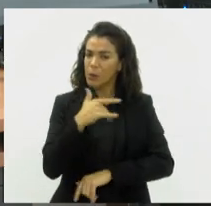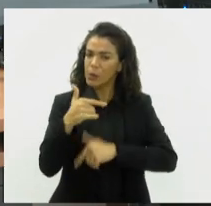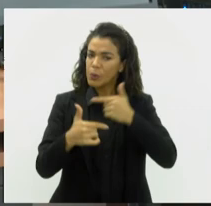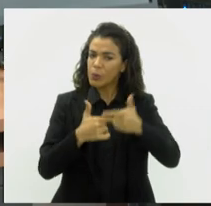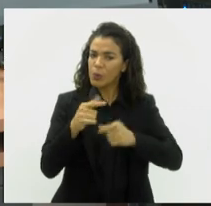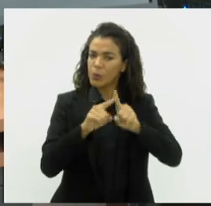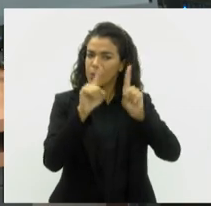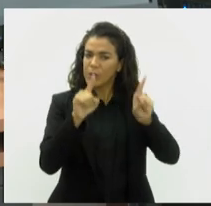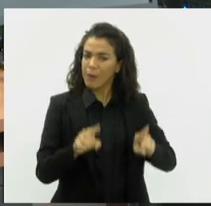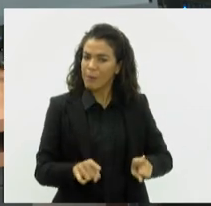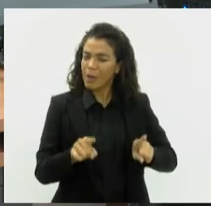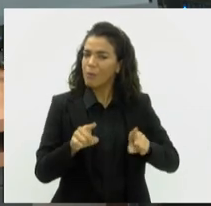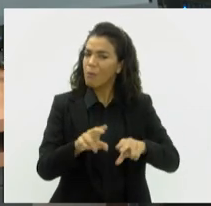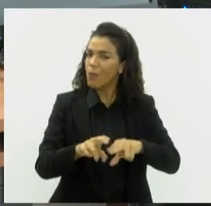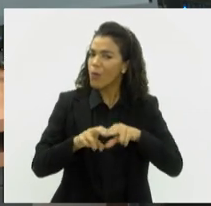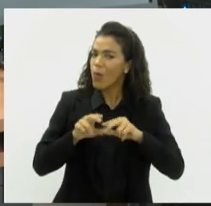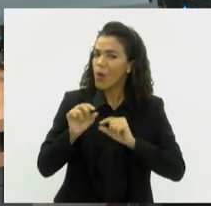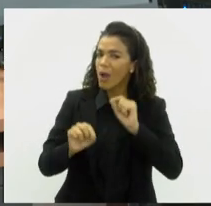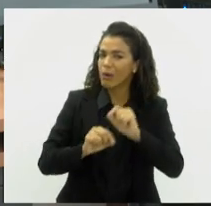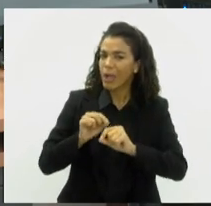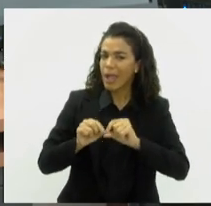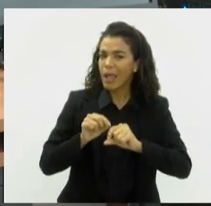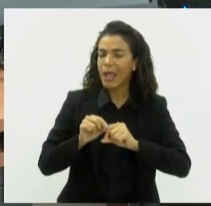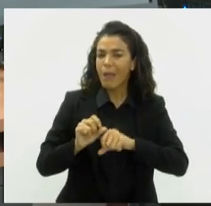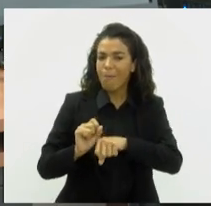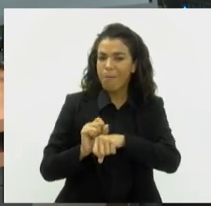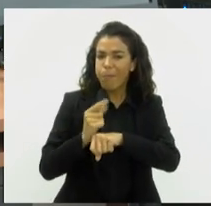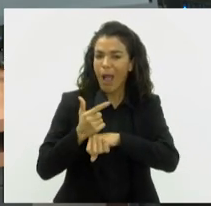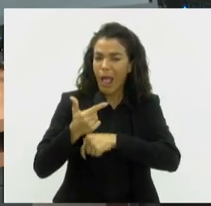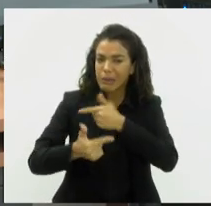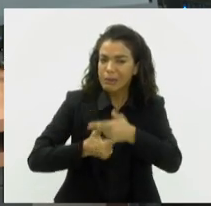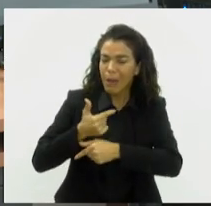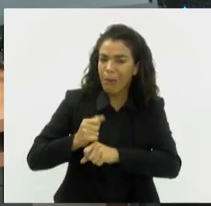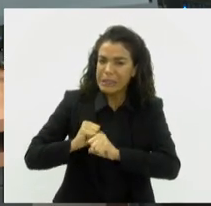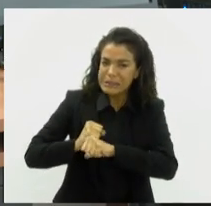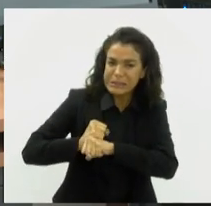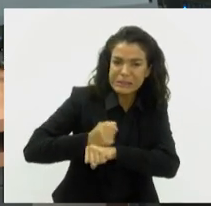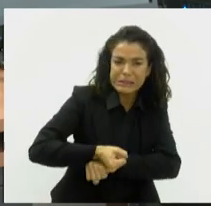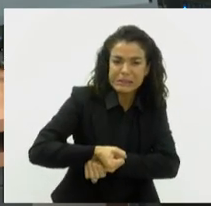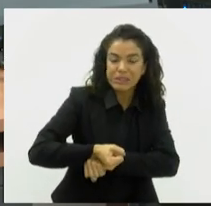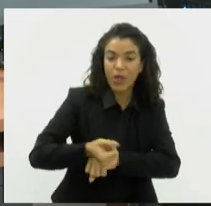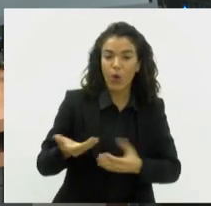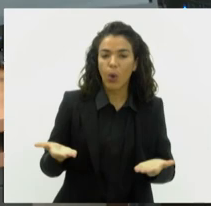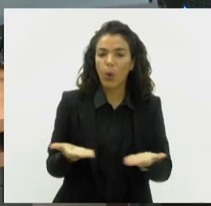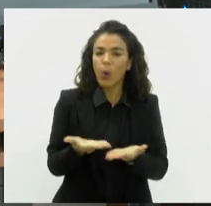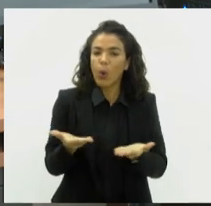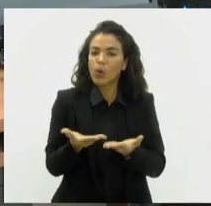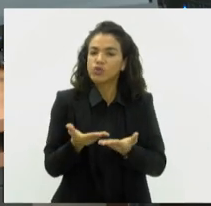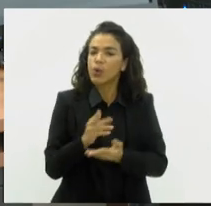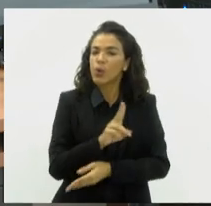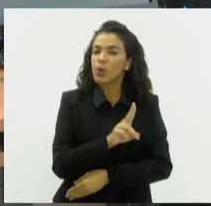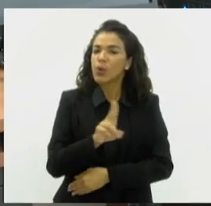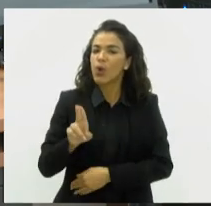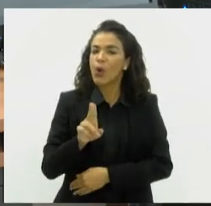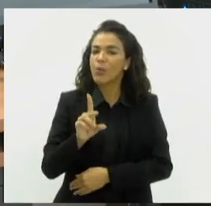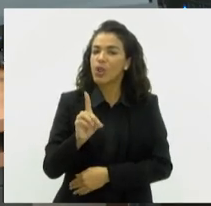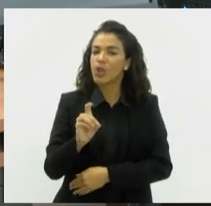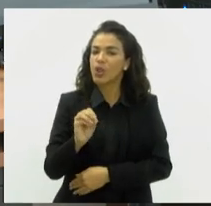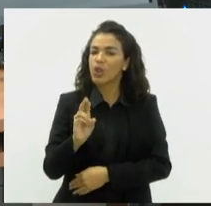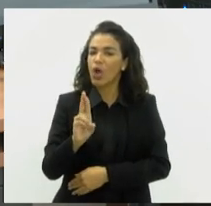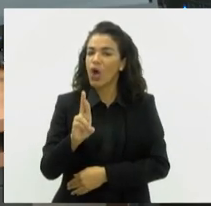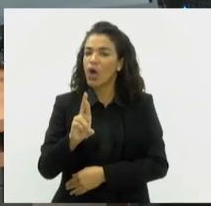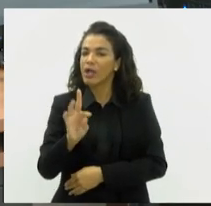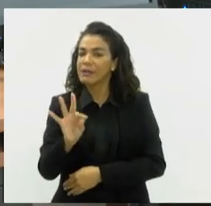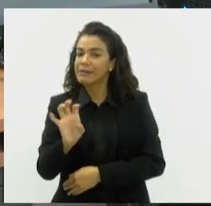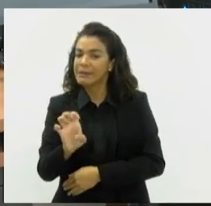jogo, muito se deve aos casos de lesões por esforço repetitivo, que hoje passaram a ser chamadas de Dorte, que